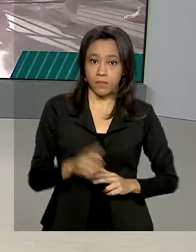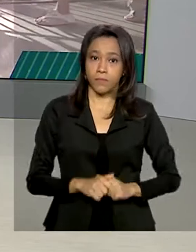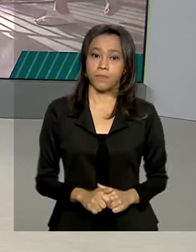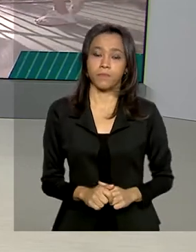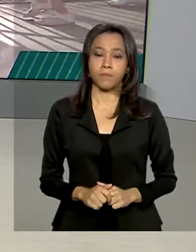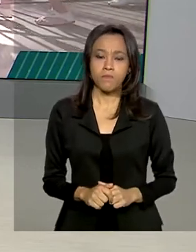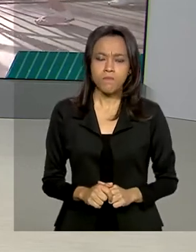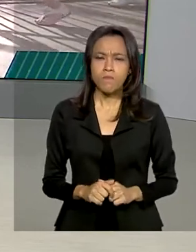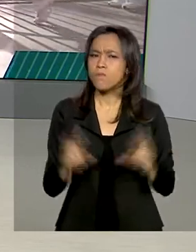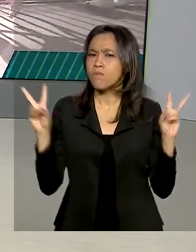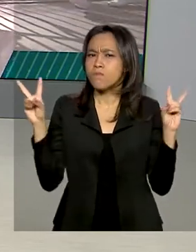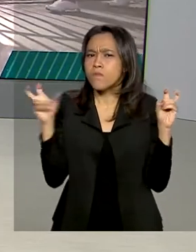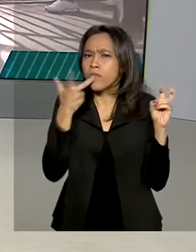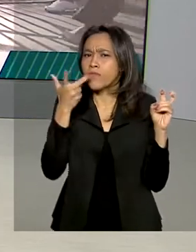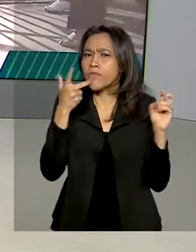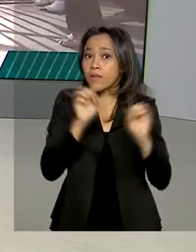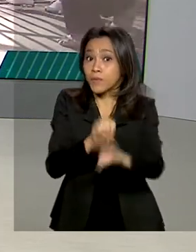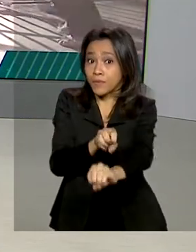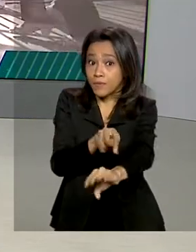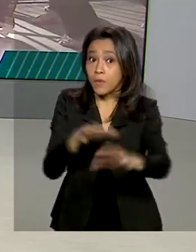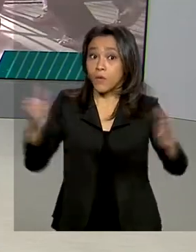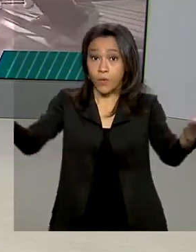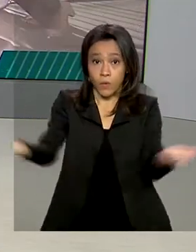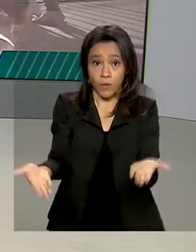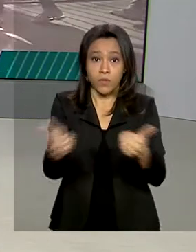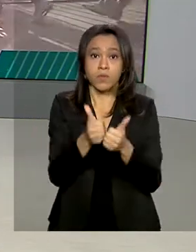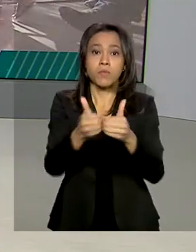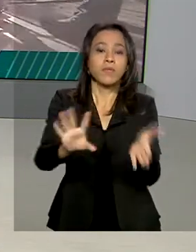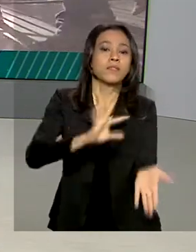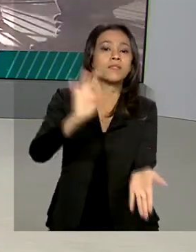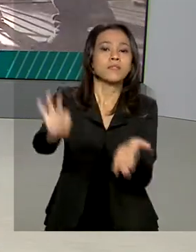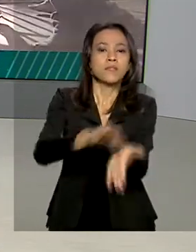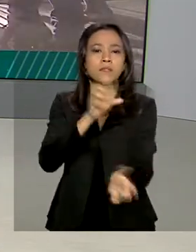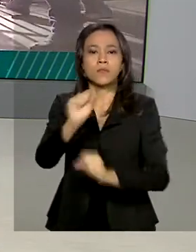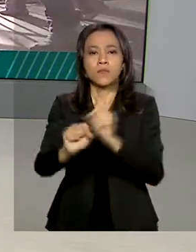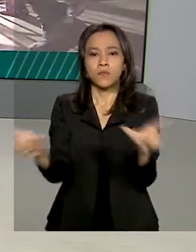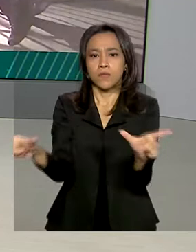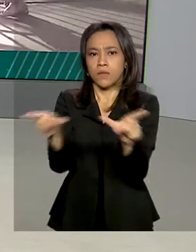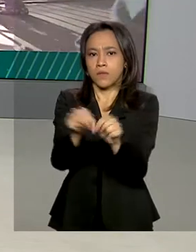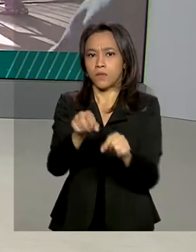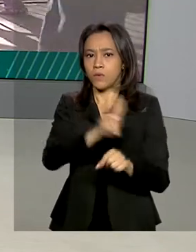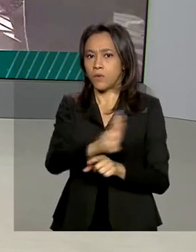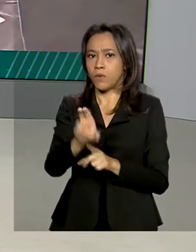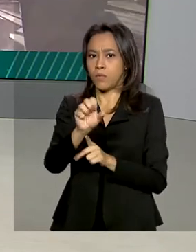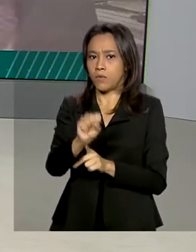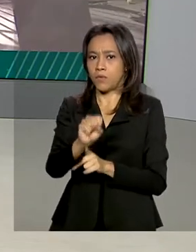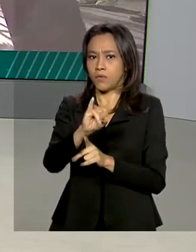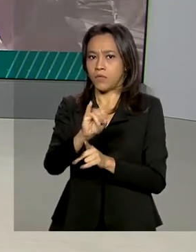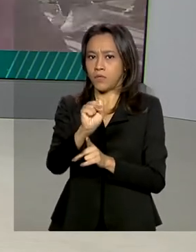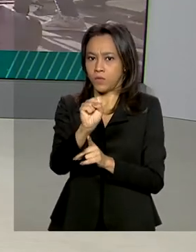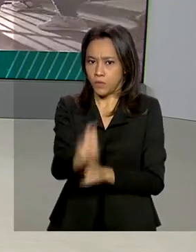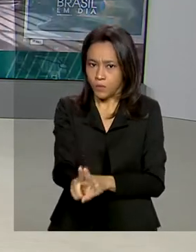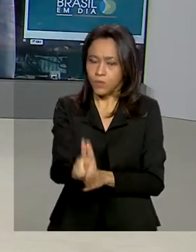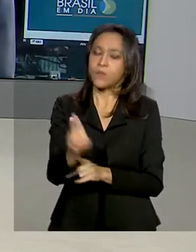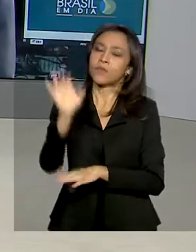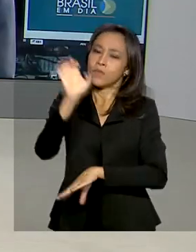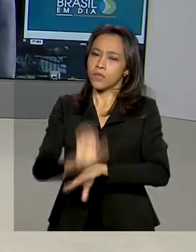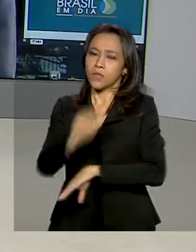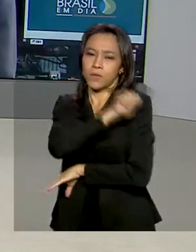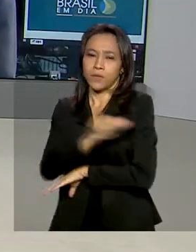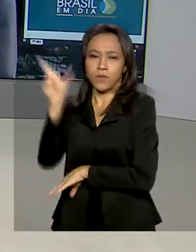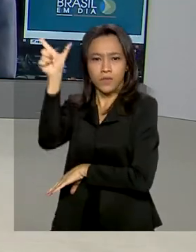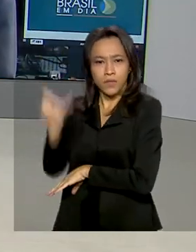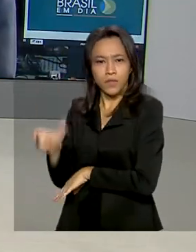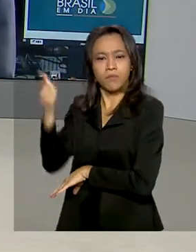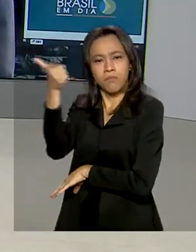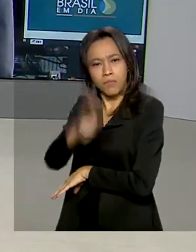Vamos falar de educação? Começam hoje as inscrições para o sistema de seleção unificada, SISU. Do Rio de Janeiro, Maurício de Almeida